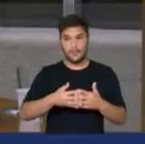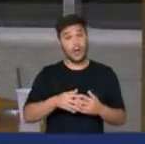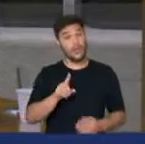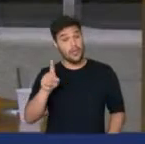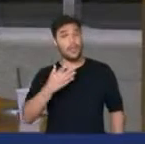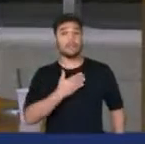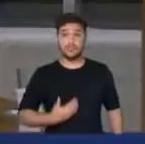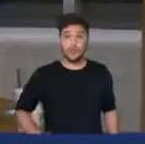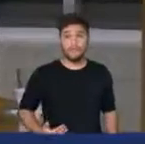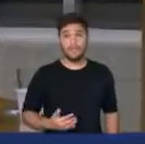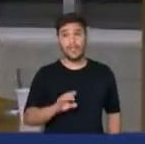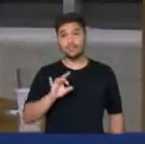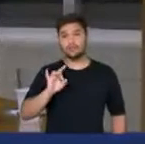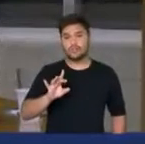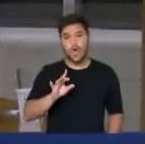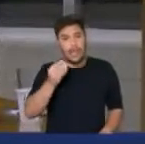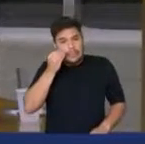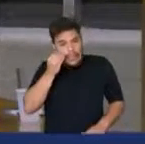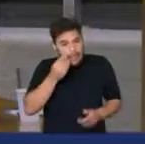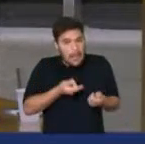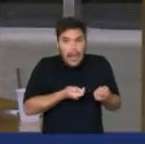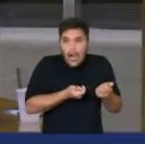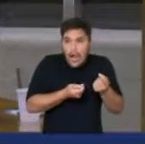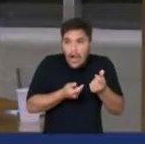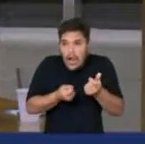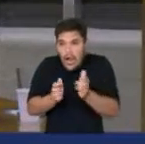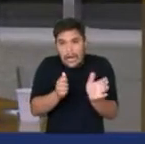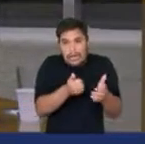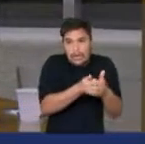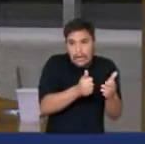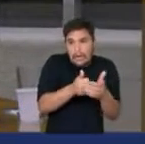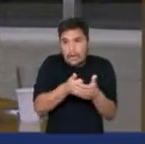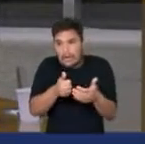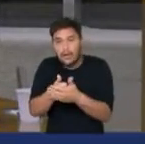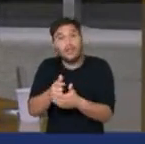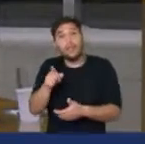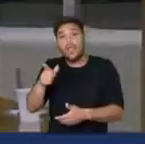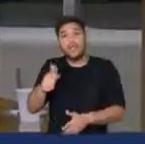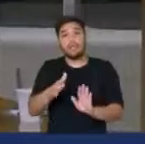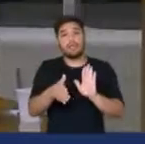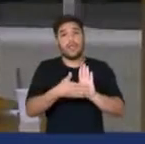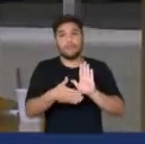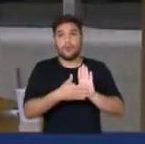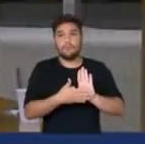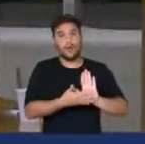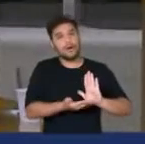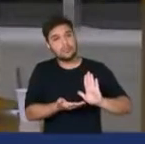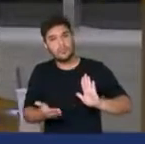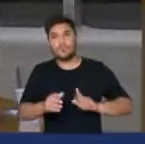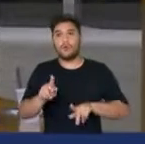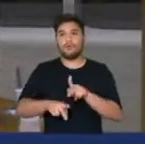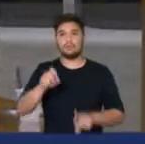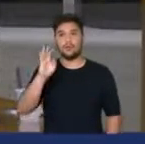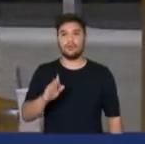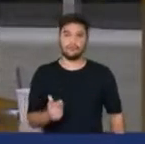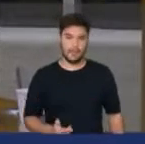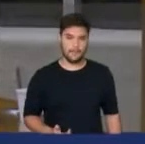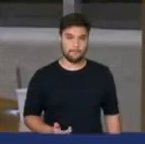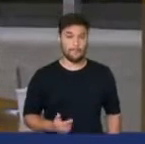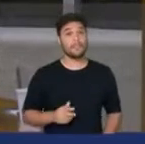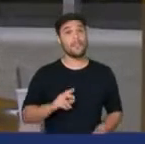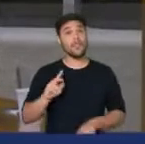Esse governo só faz cortina de fumaça. Esse governo não tem proposta para o povo brasileiro.